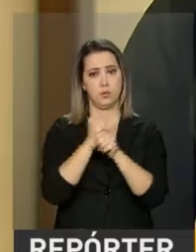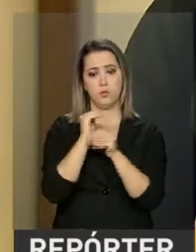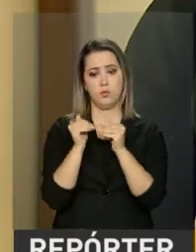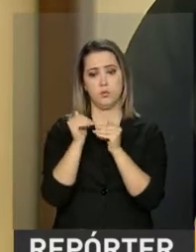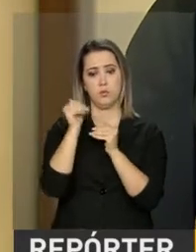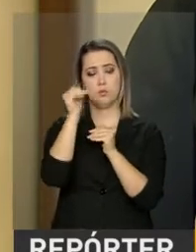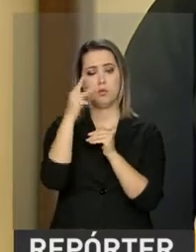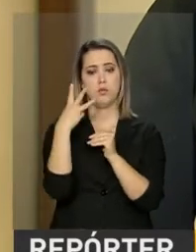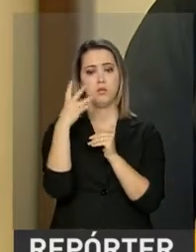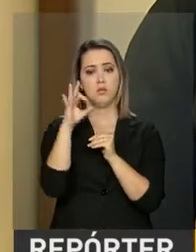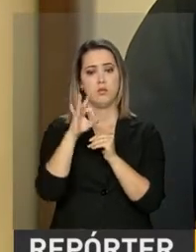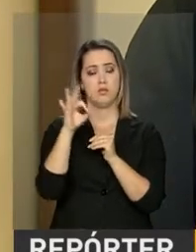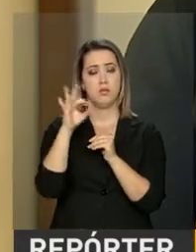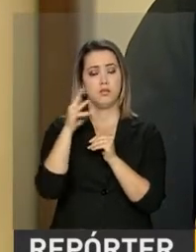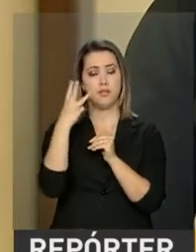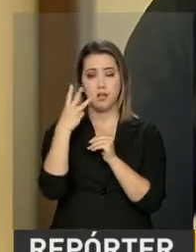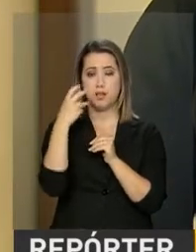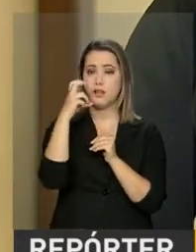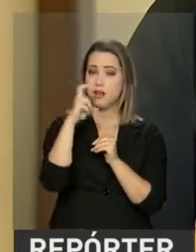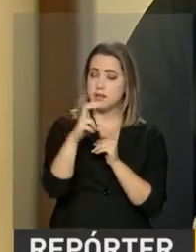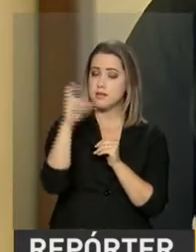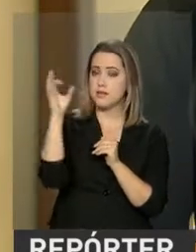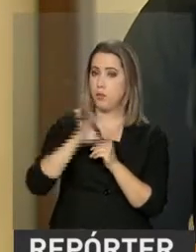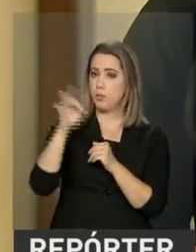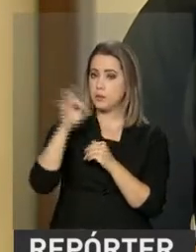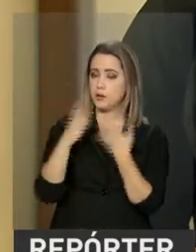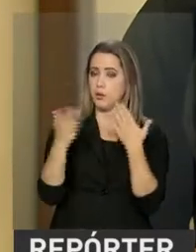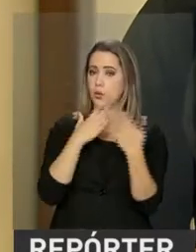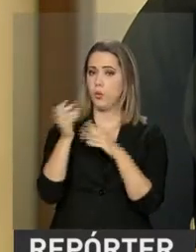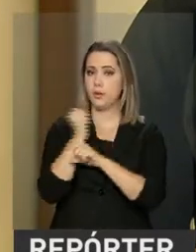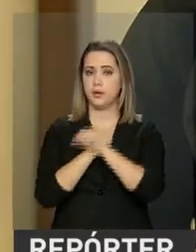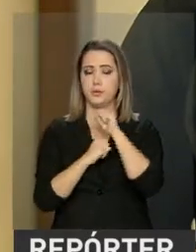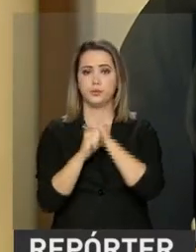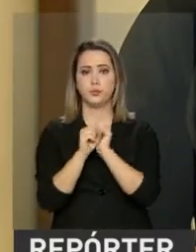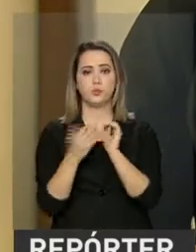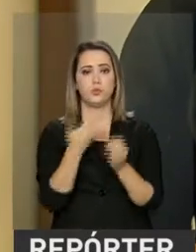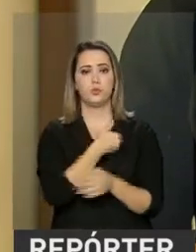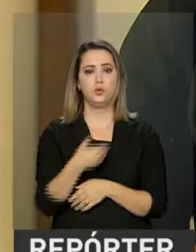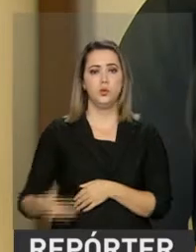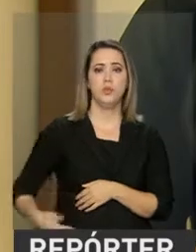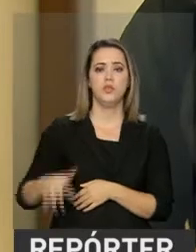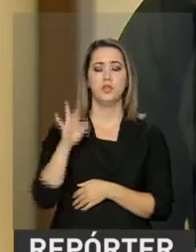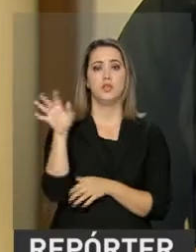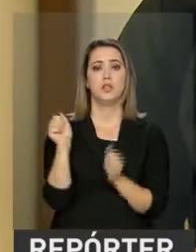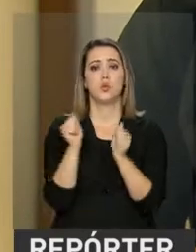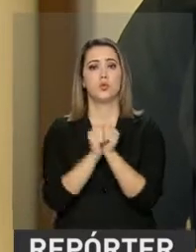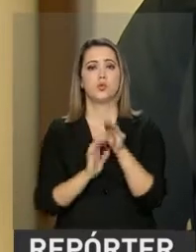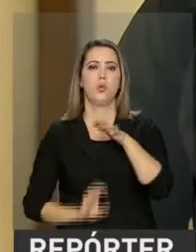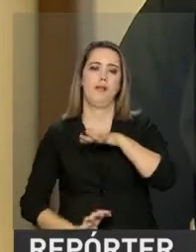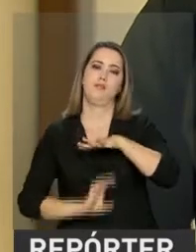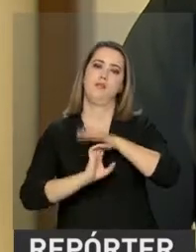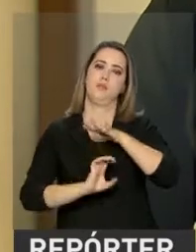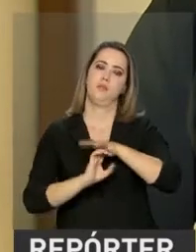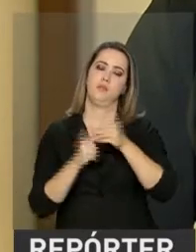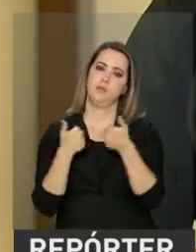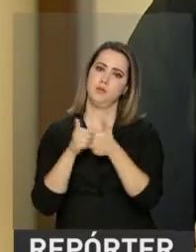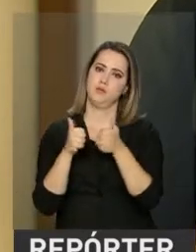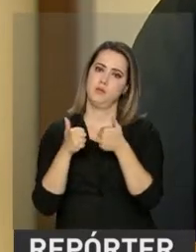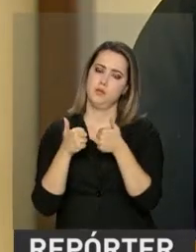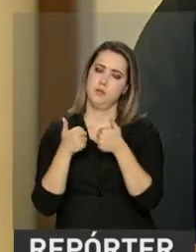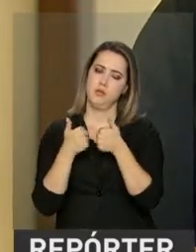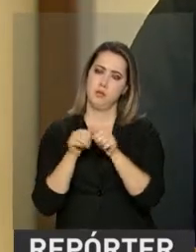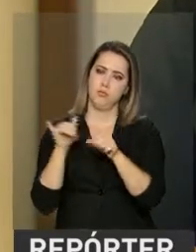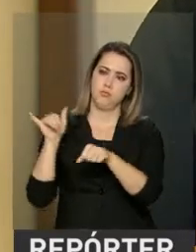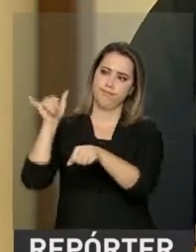% se comparado ao mesmo período do ano passado. A parceria entre o governo federal e as companhias aéreas para o transporte desses órgãos